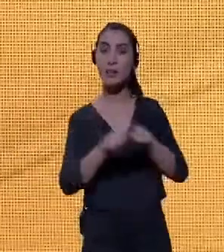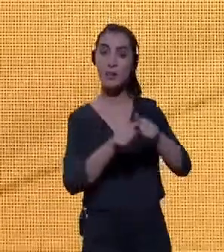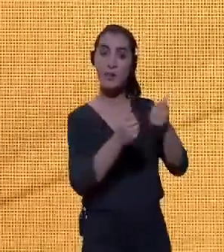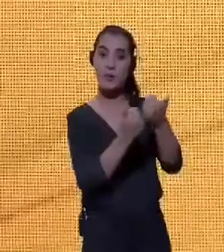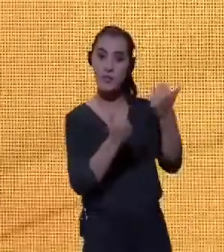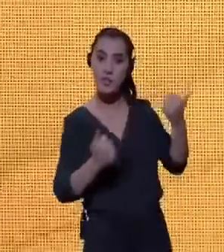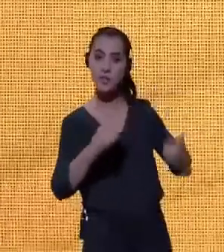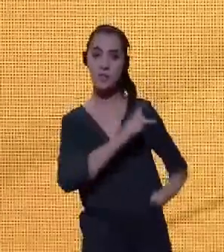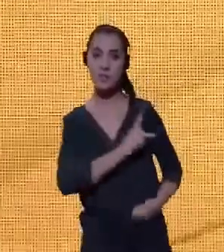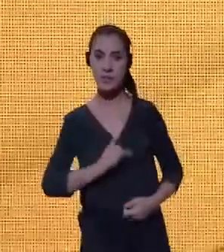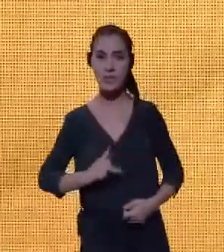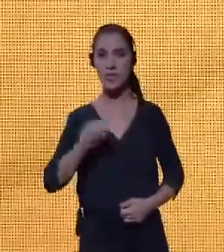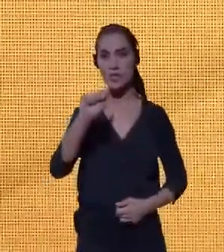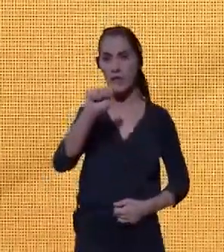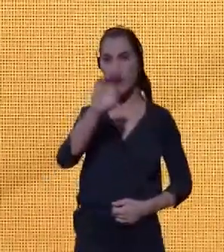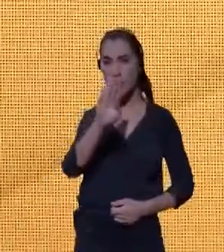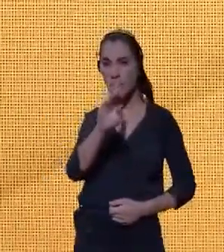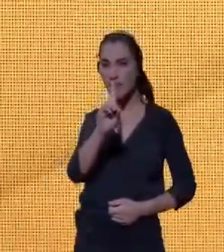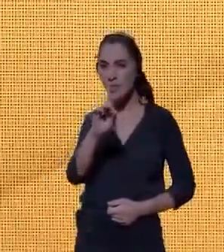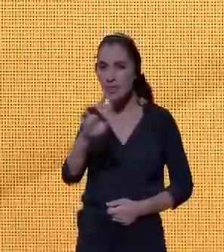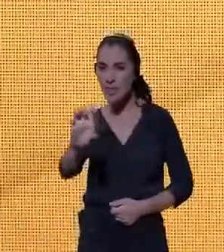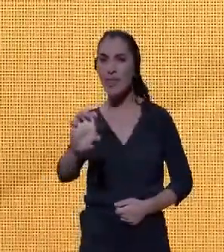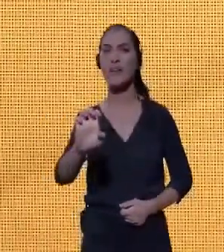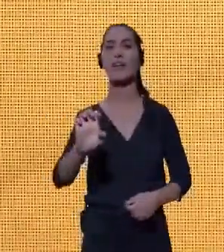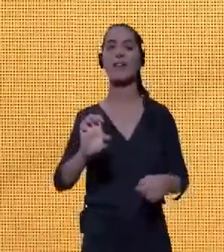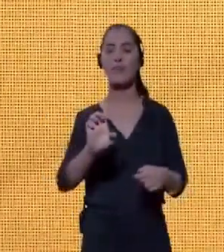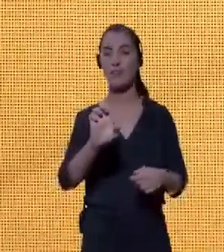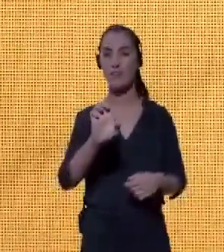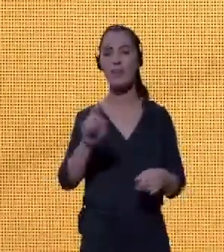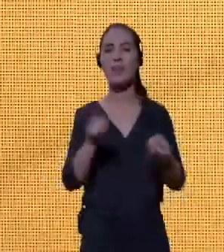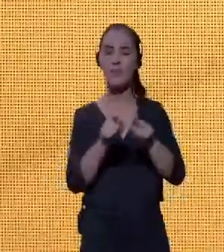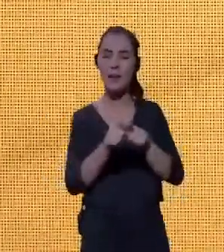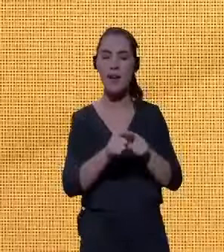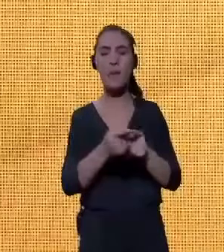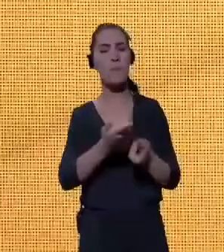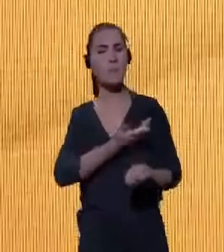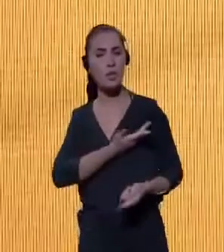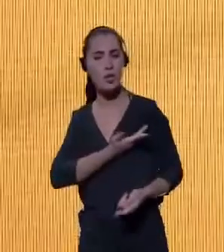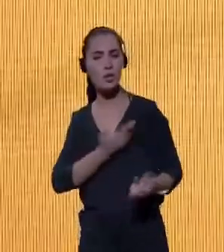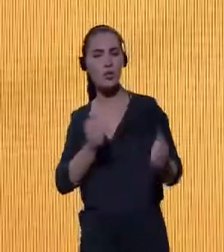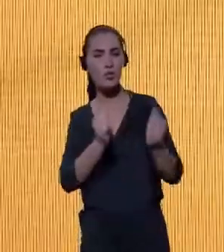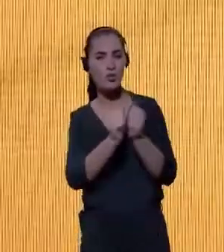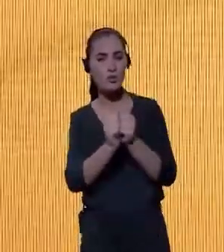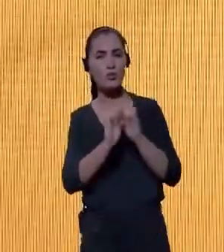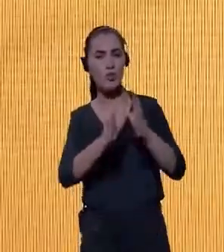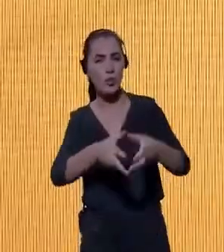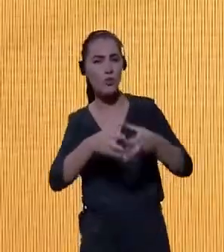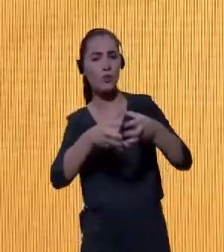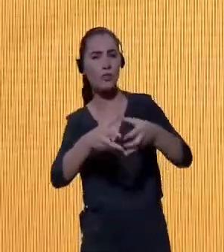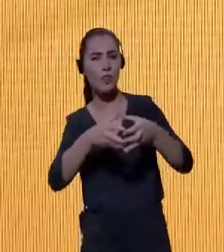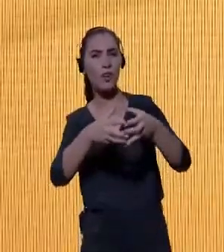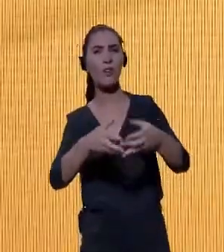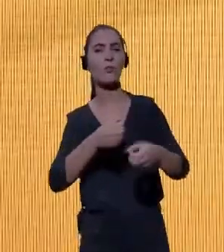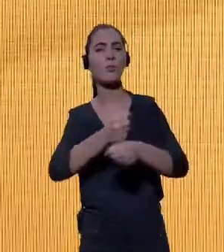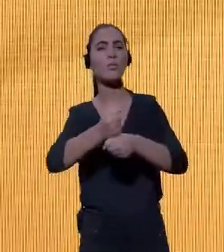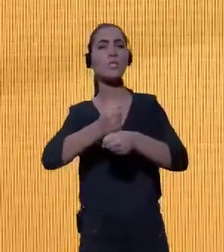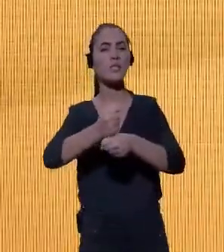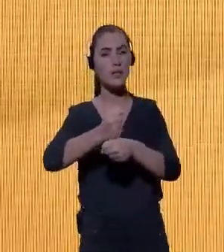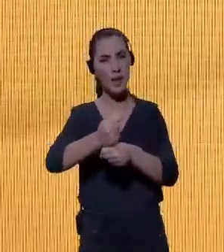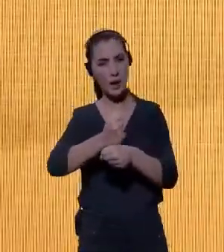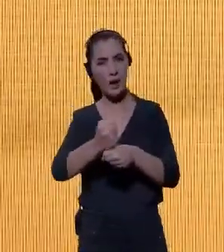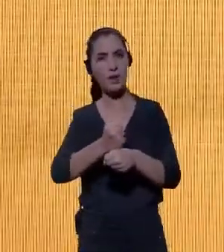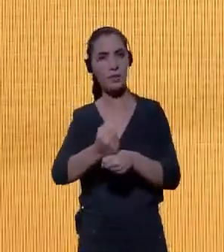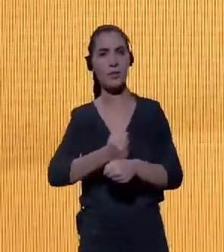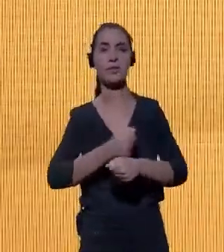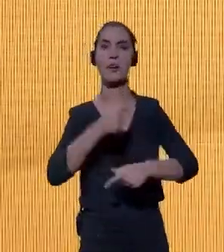da ABDE, grandes amigos e colegas que temos convivido aí já há tantos anos nessa